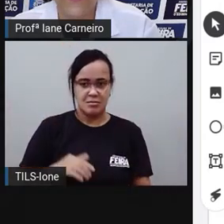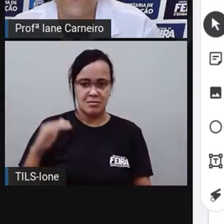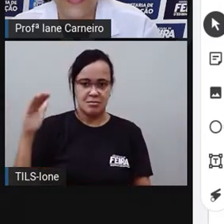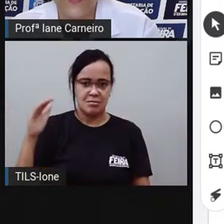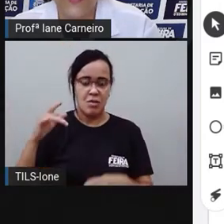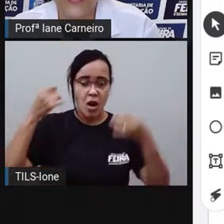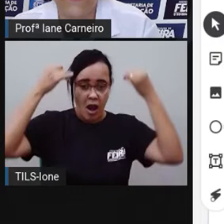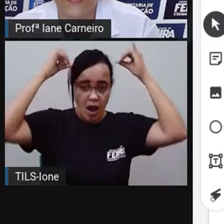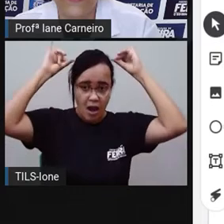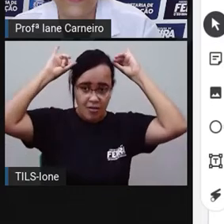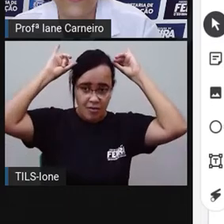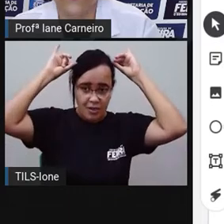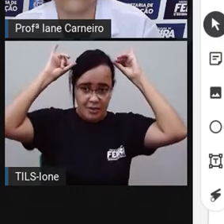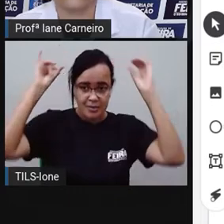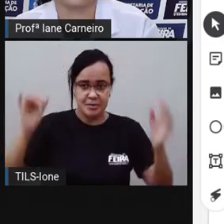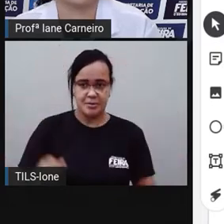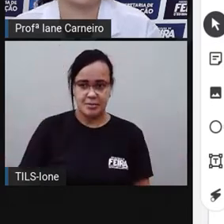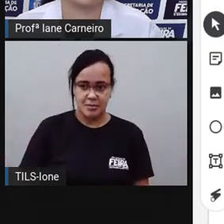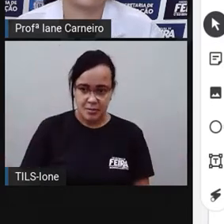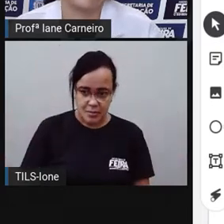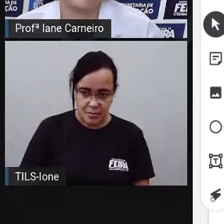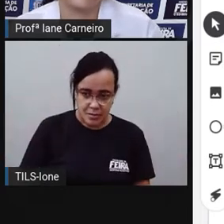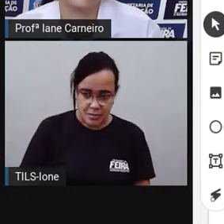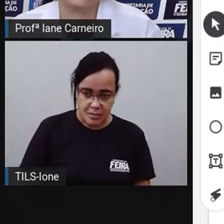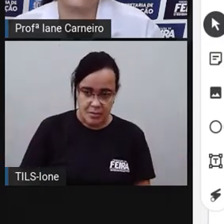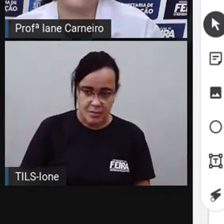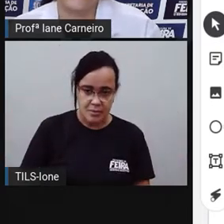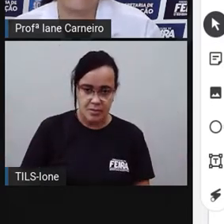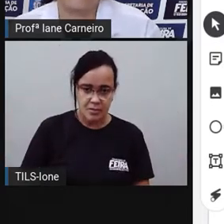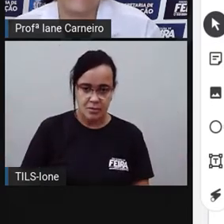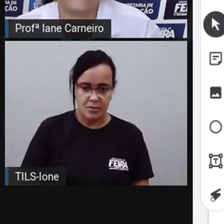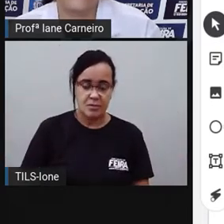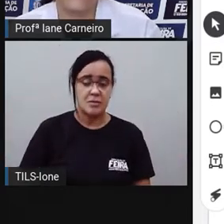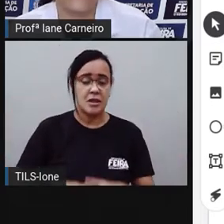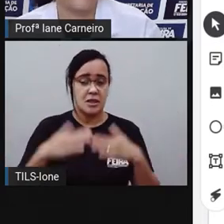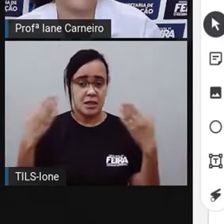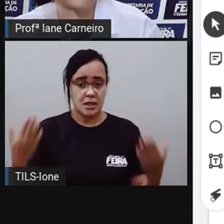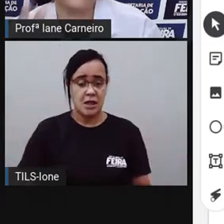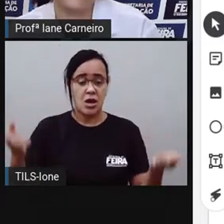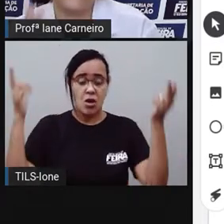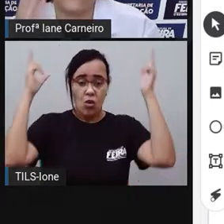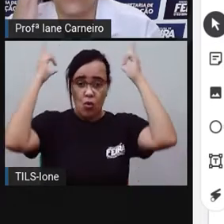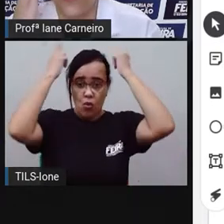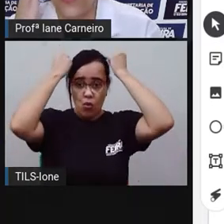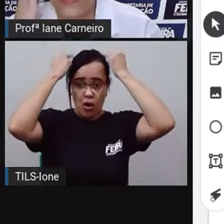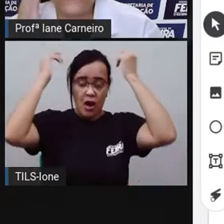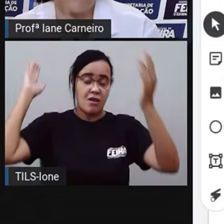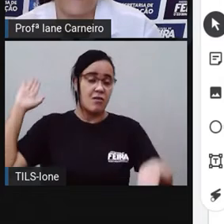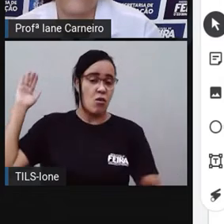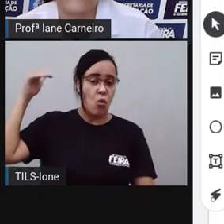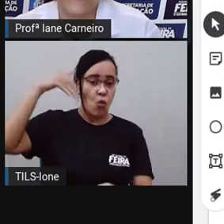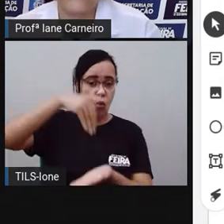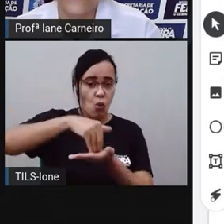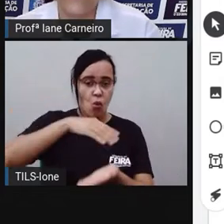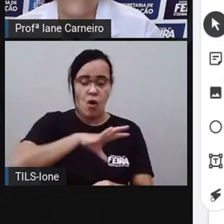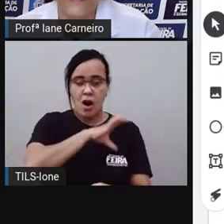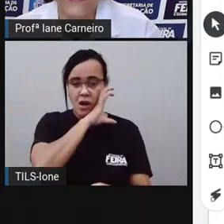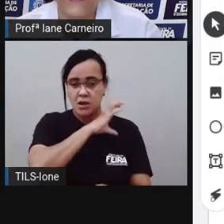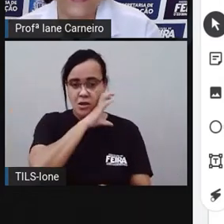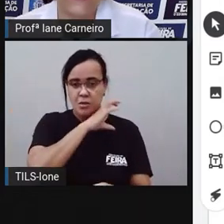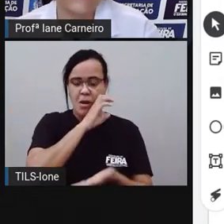Ficou maior que o cavalo. Pronto. Então, o cavalo é o último animal da